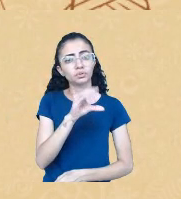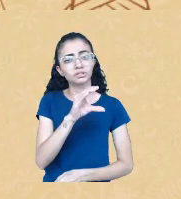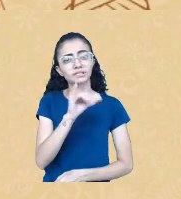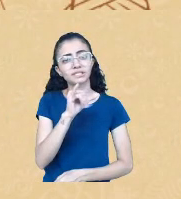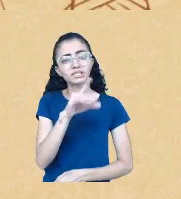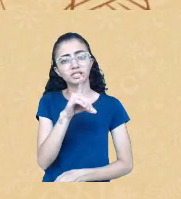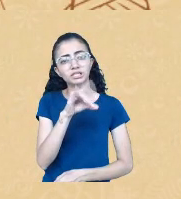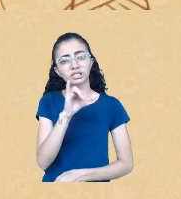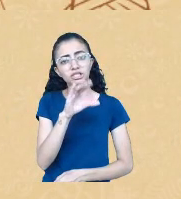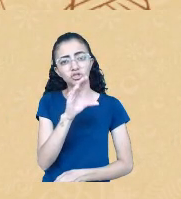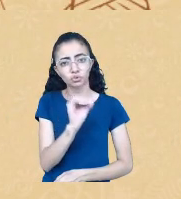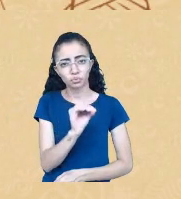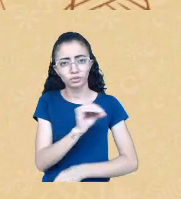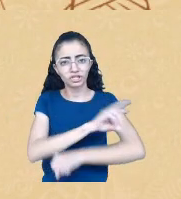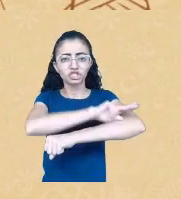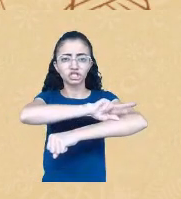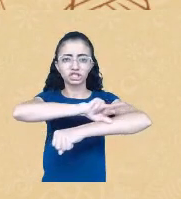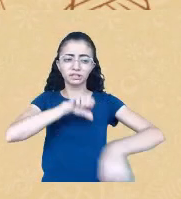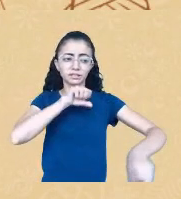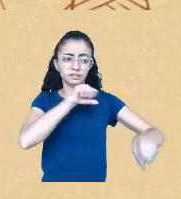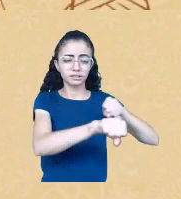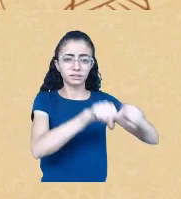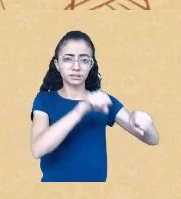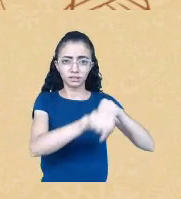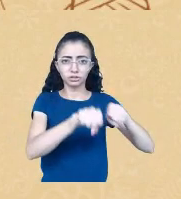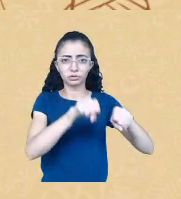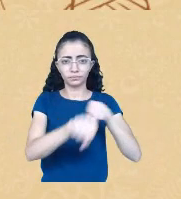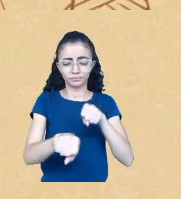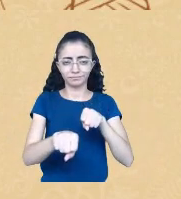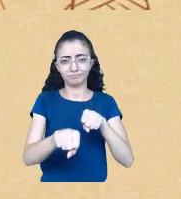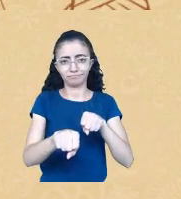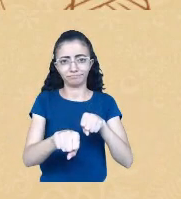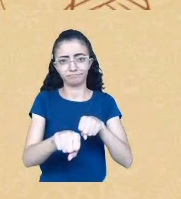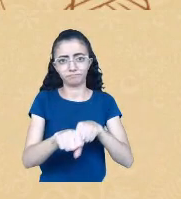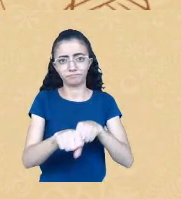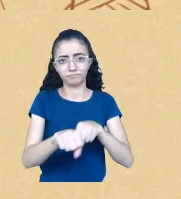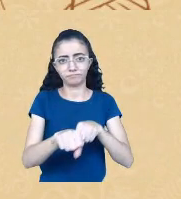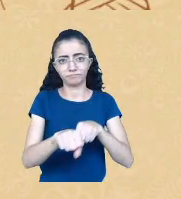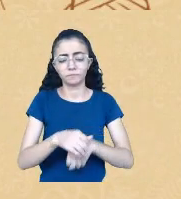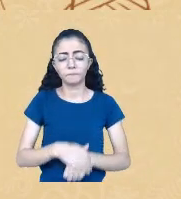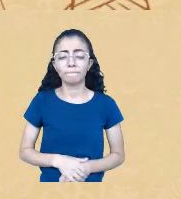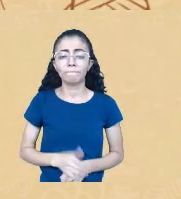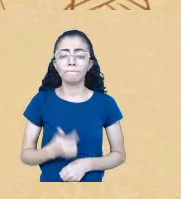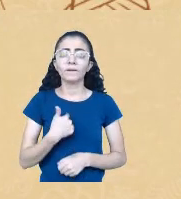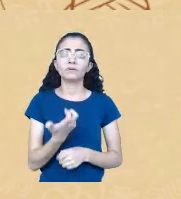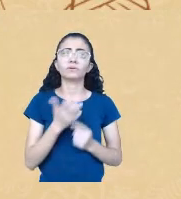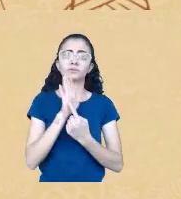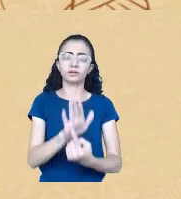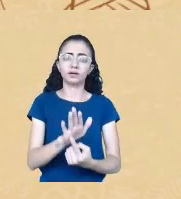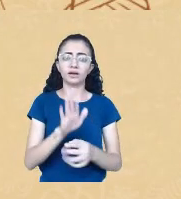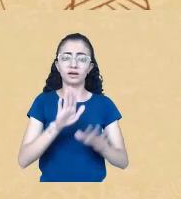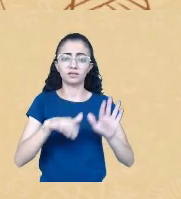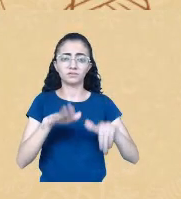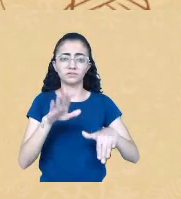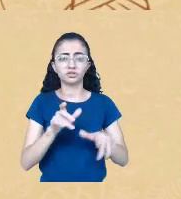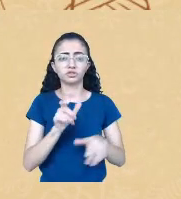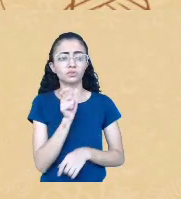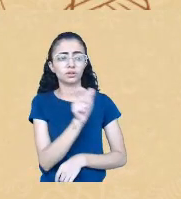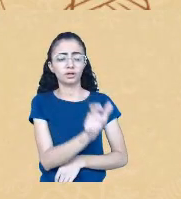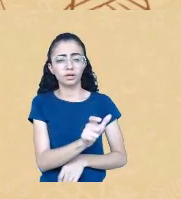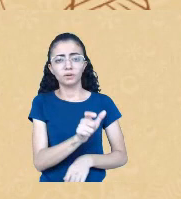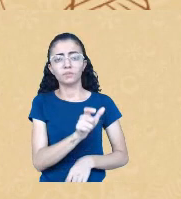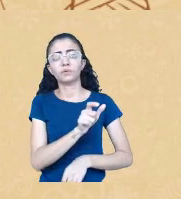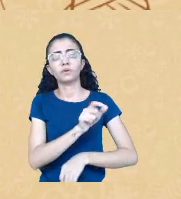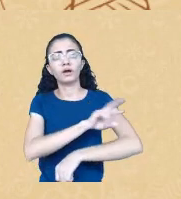etnia está para etnocídio. E aqui eu queria pontuar, né? Que muitas vezes se utiliza o termo etnico-racial em vários espaços,